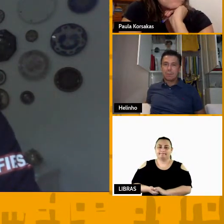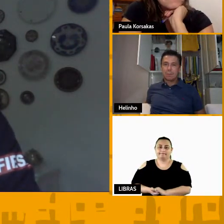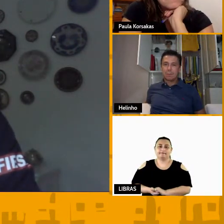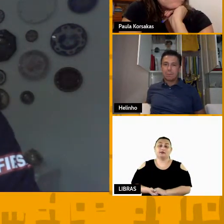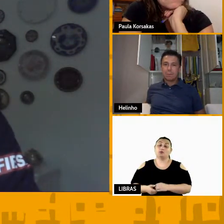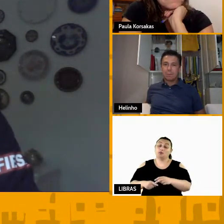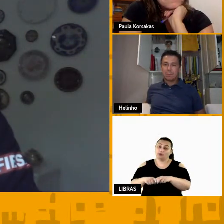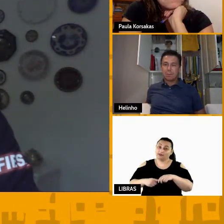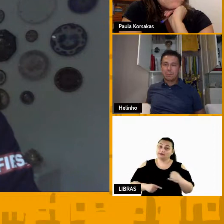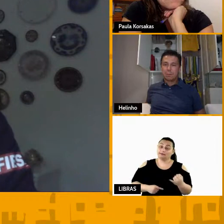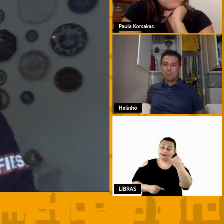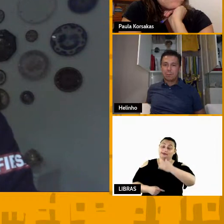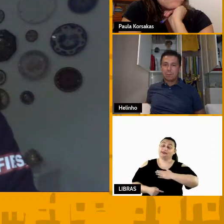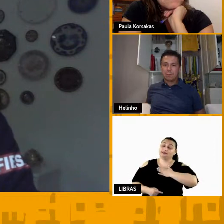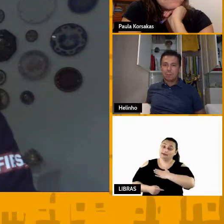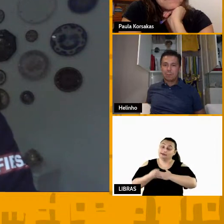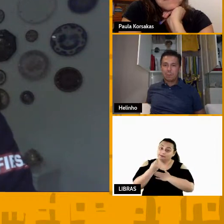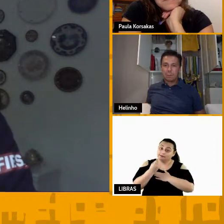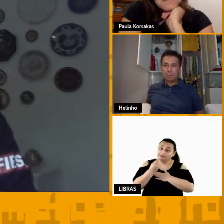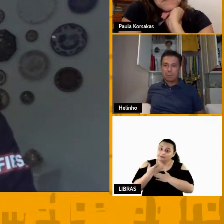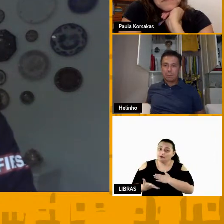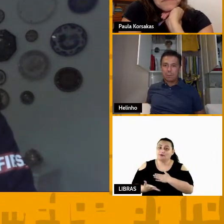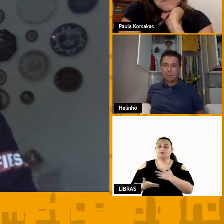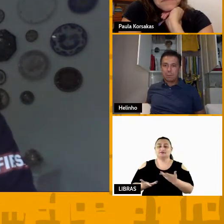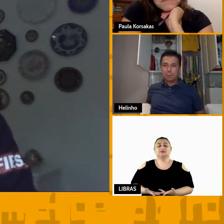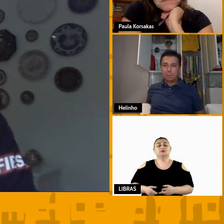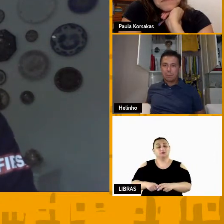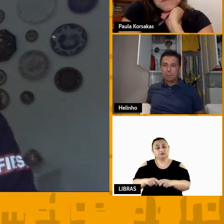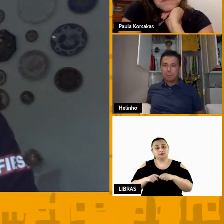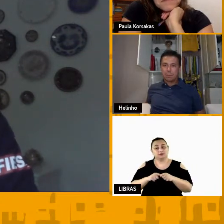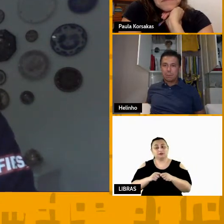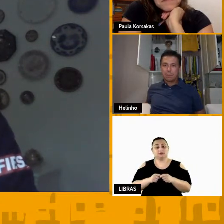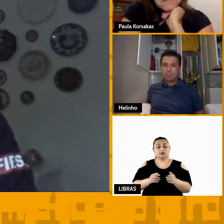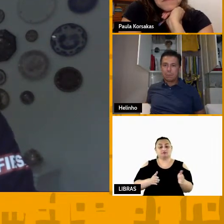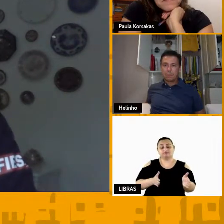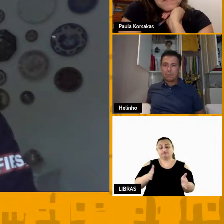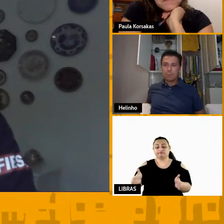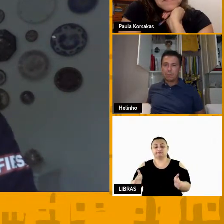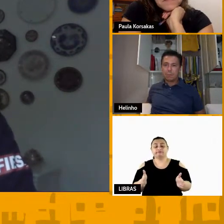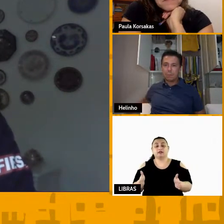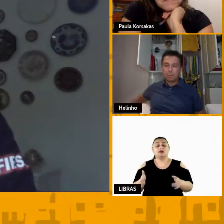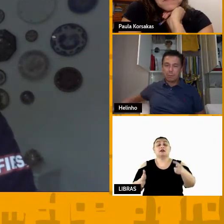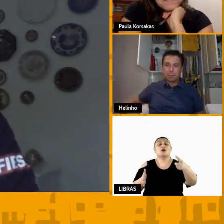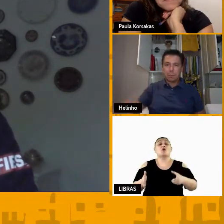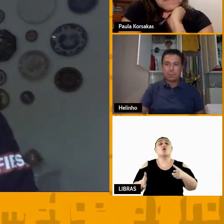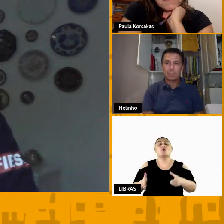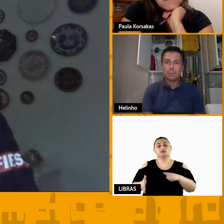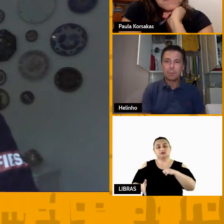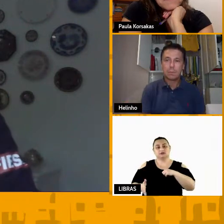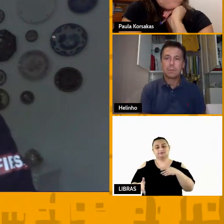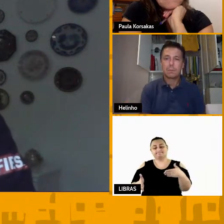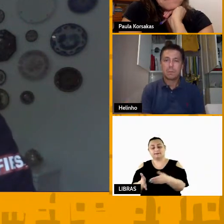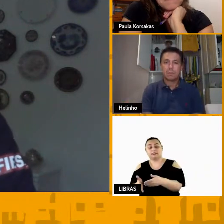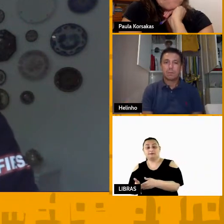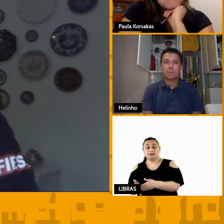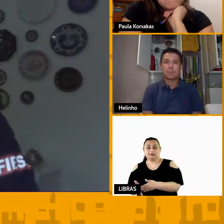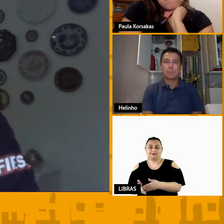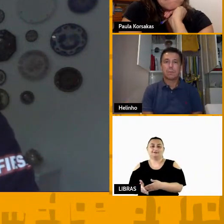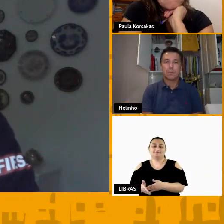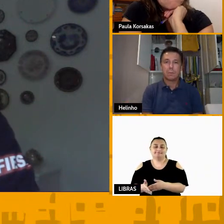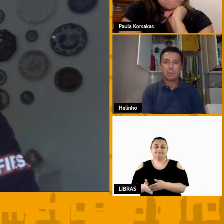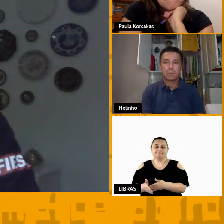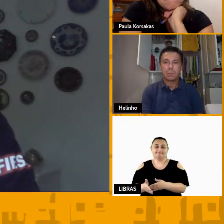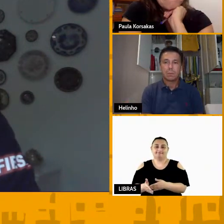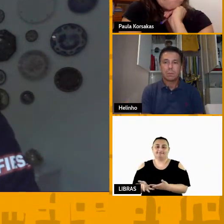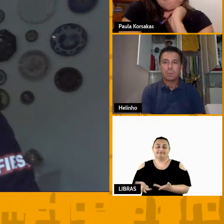bacana porque também dá o parâmetro para o jogador até onde também ele tem o direito de chegar